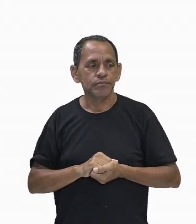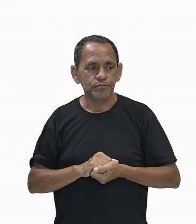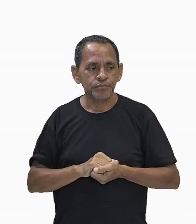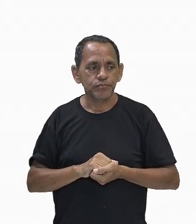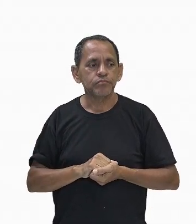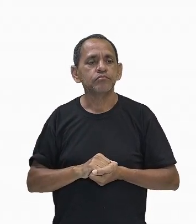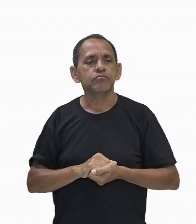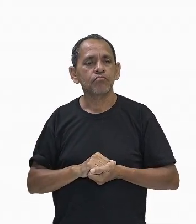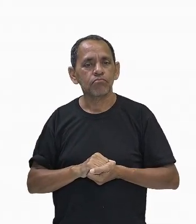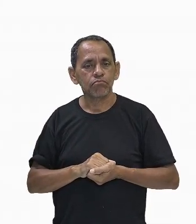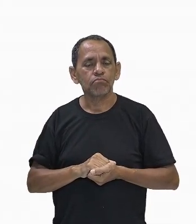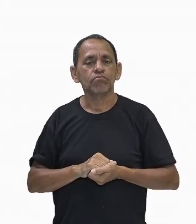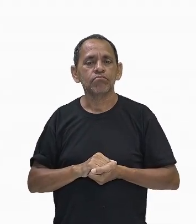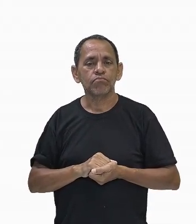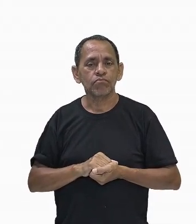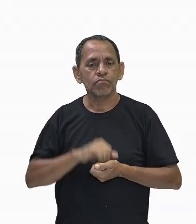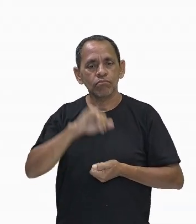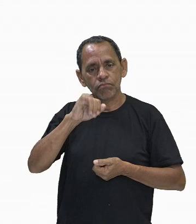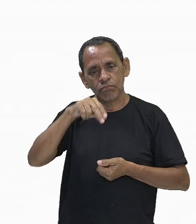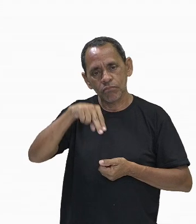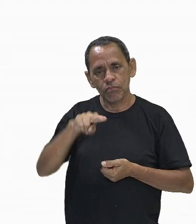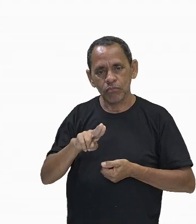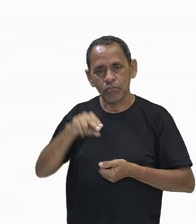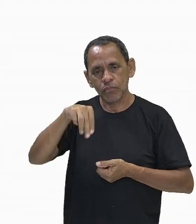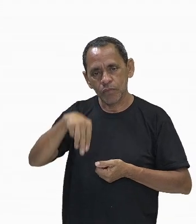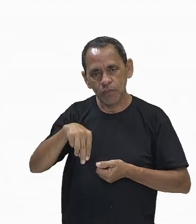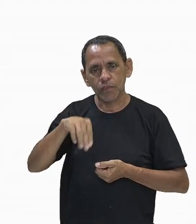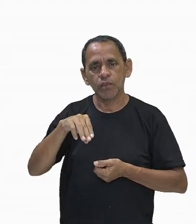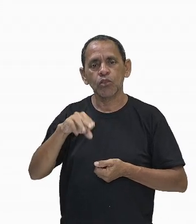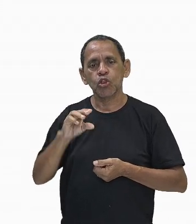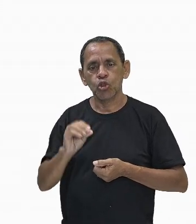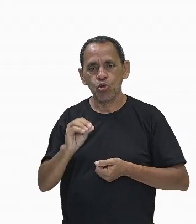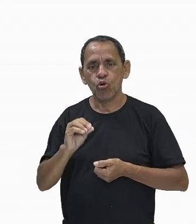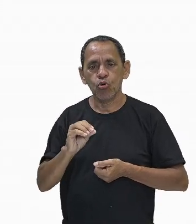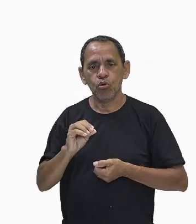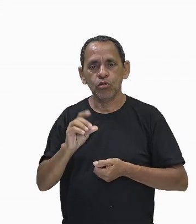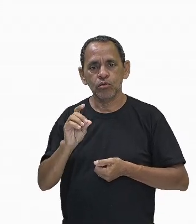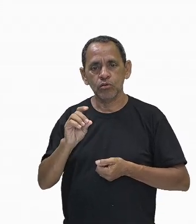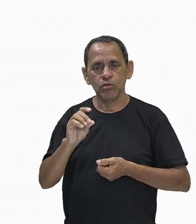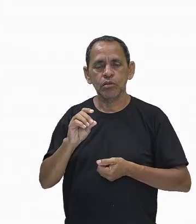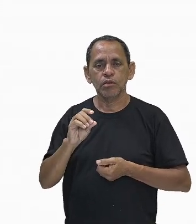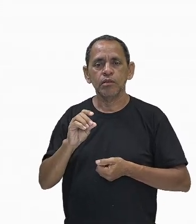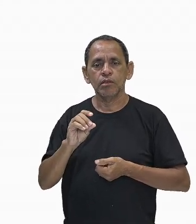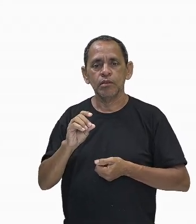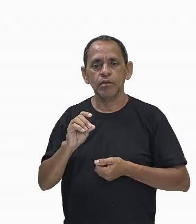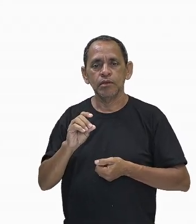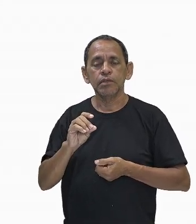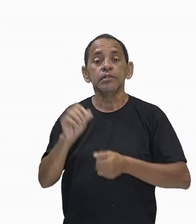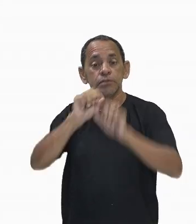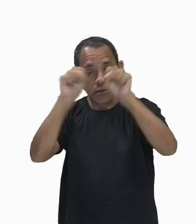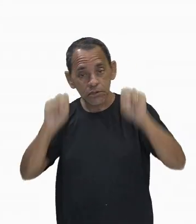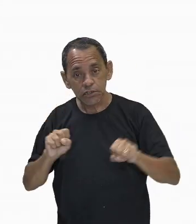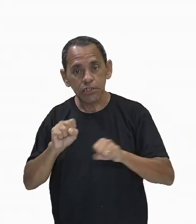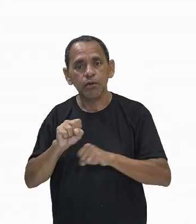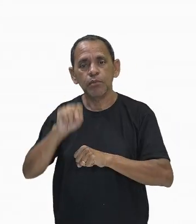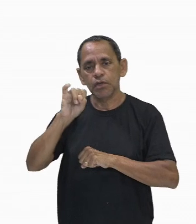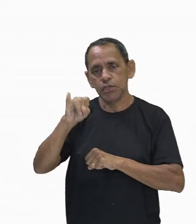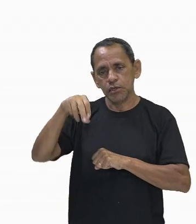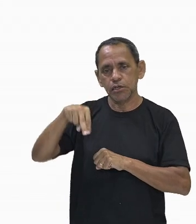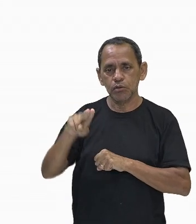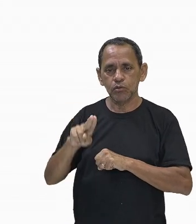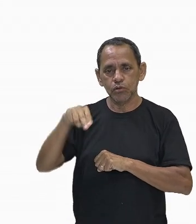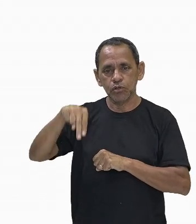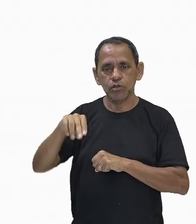São as doenças do sistema imunológico. Para darmos